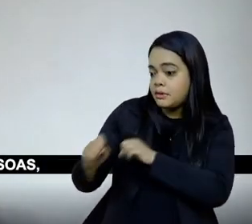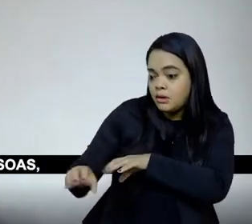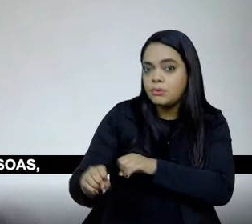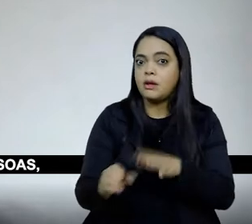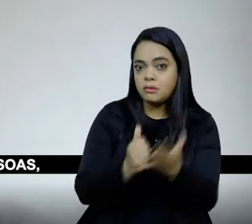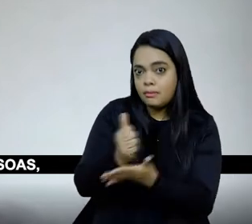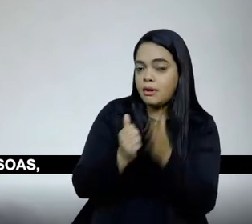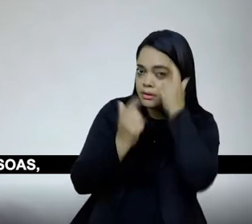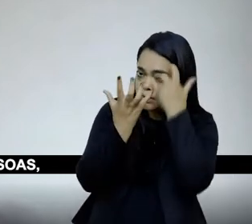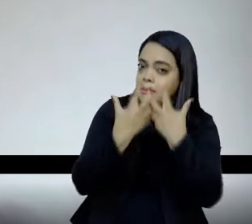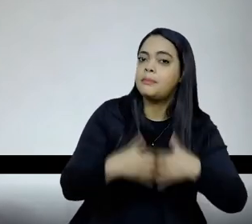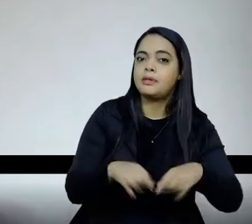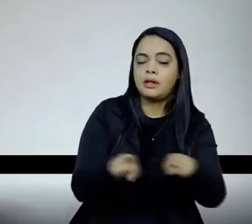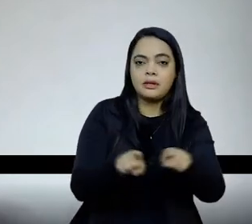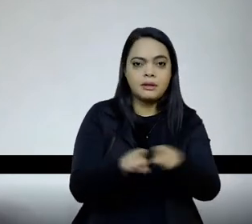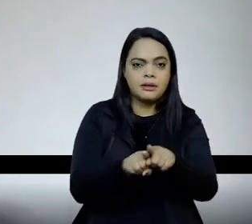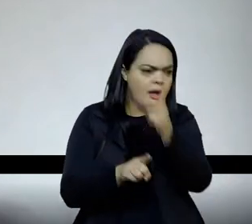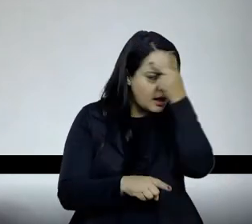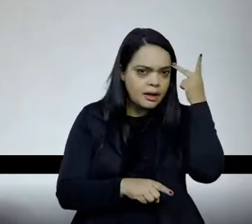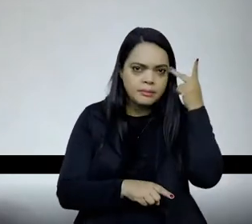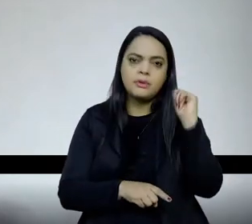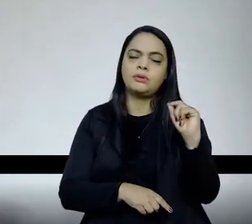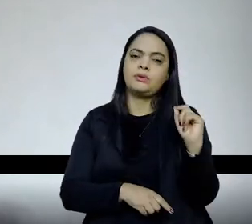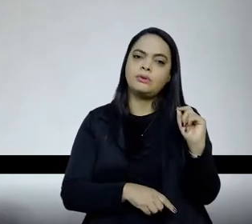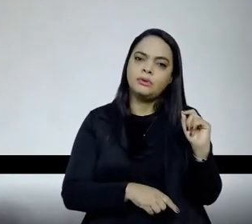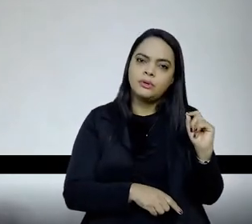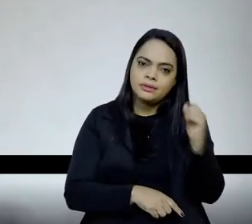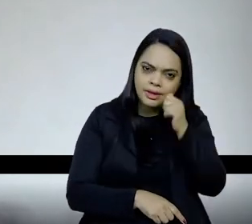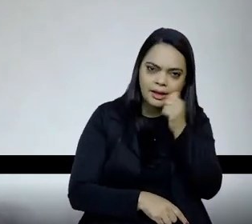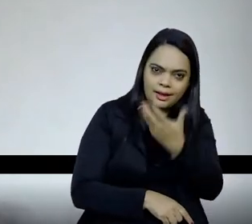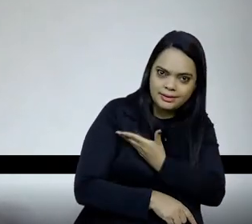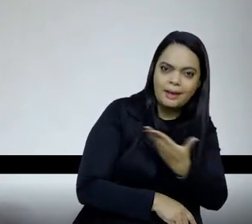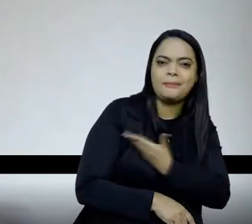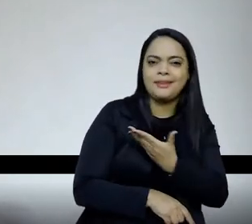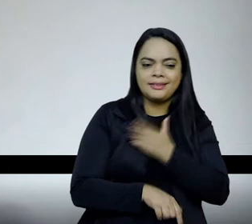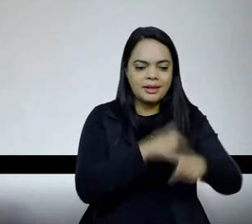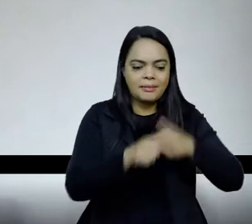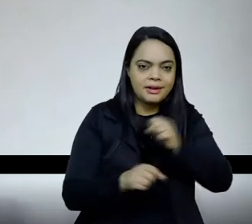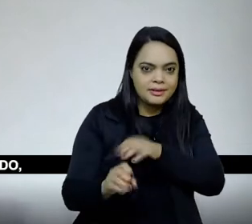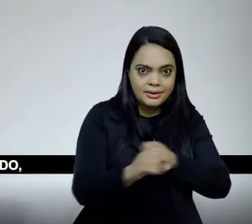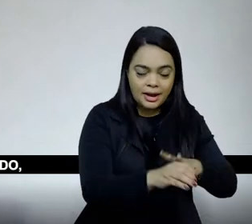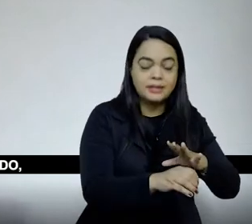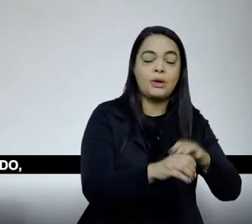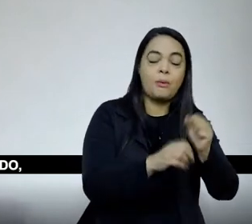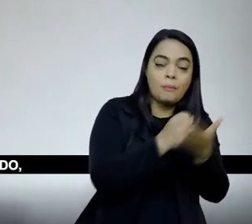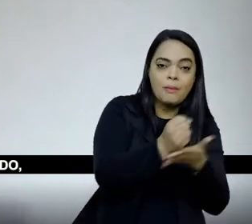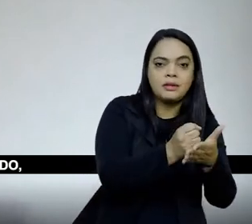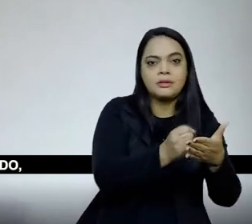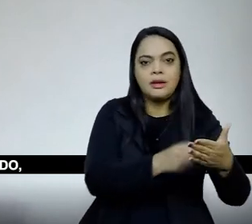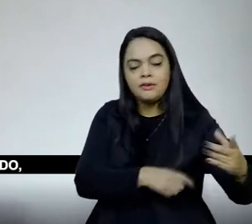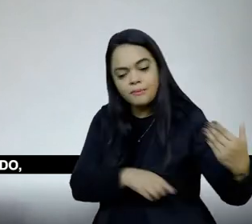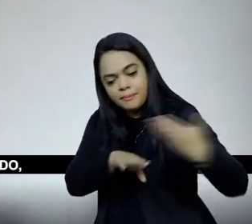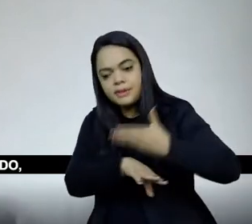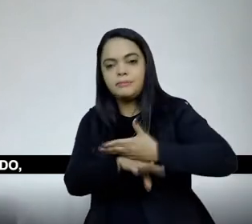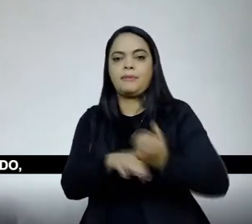em trazer as pessoas, as colegas, sobretudo, da educação básica para fazer o portal com a gente. E, no certo sentido, nós